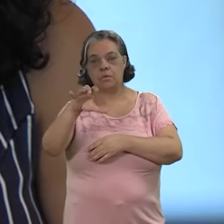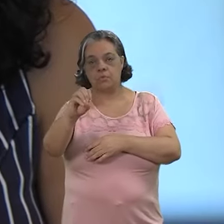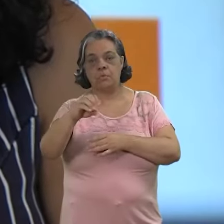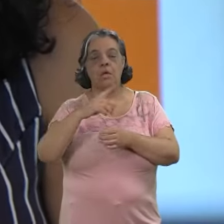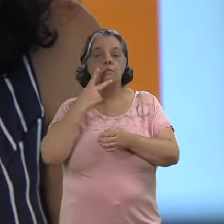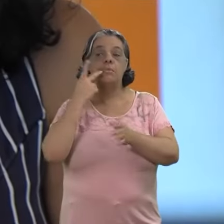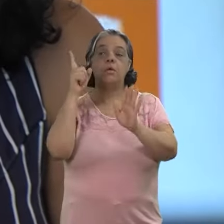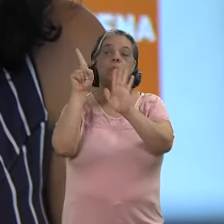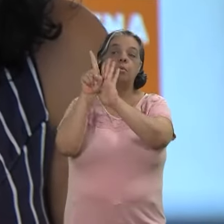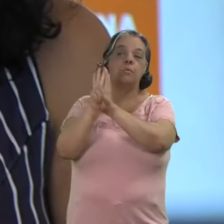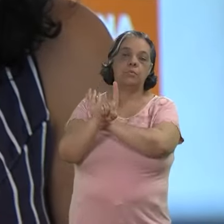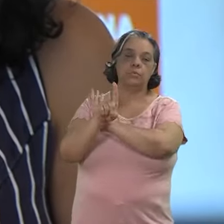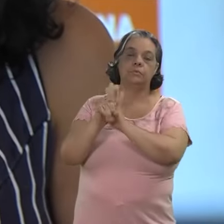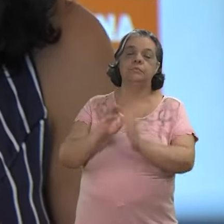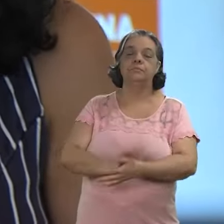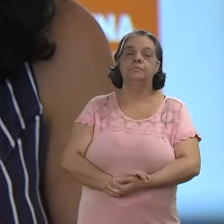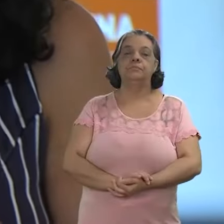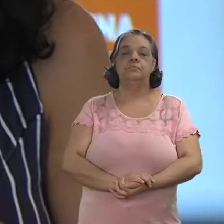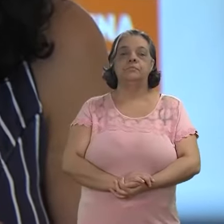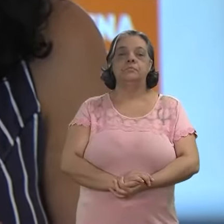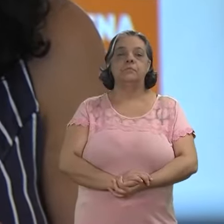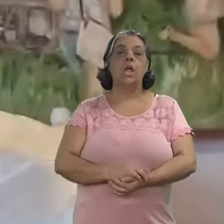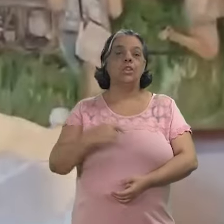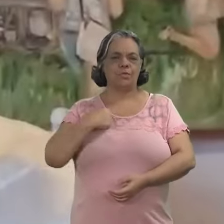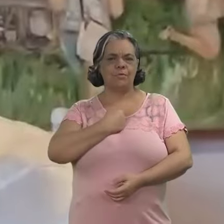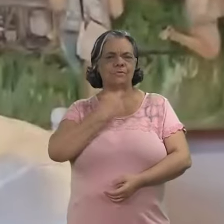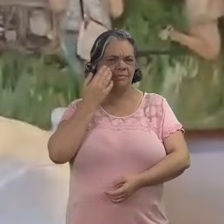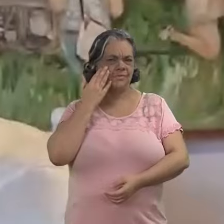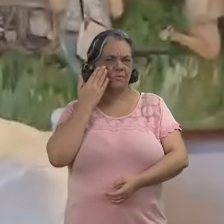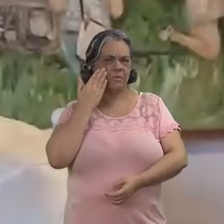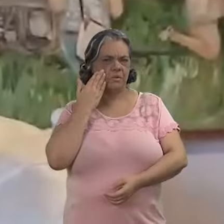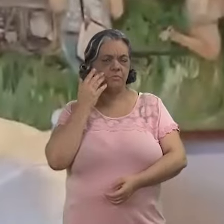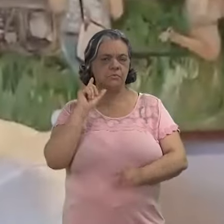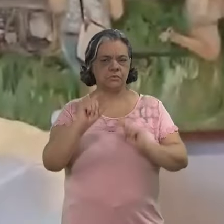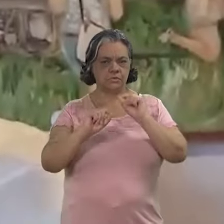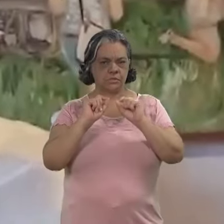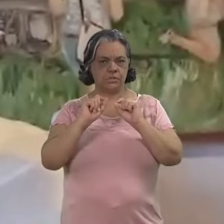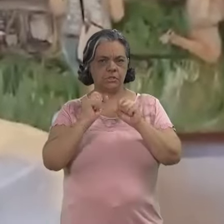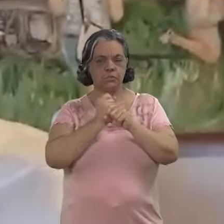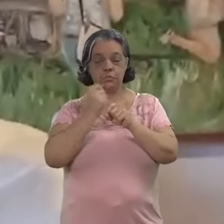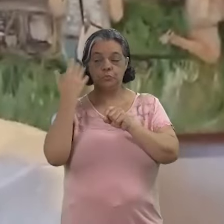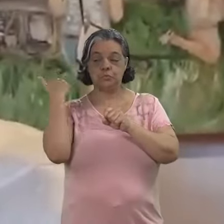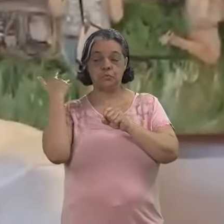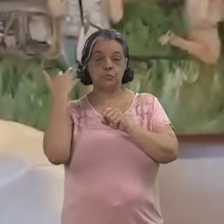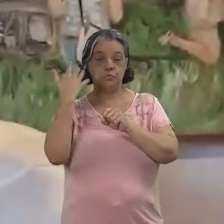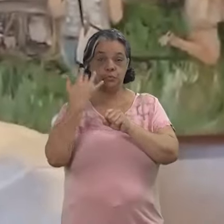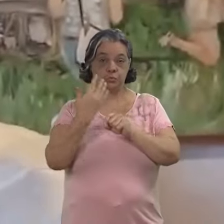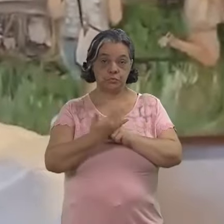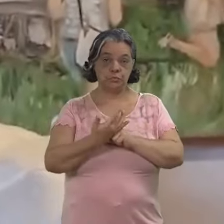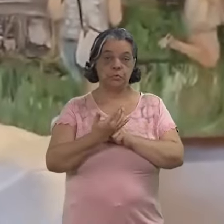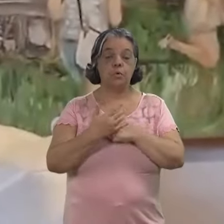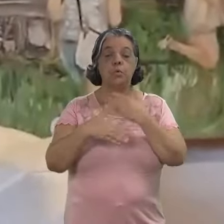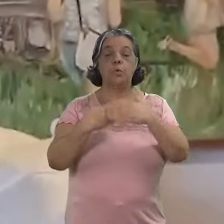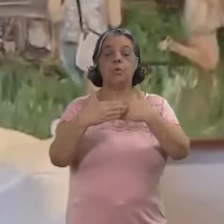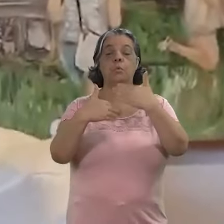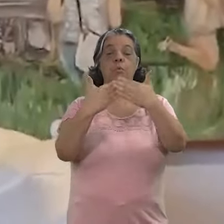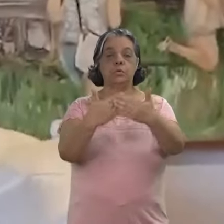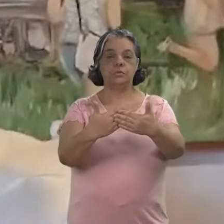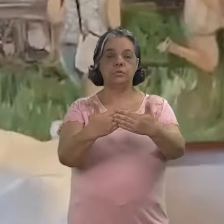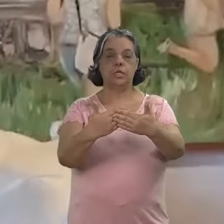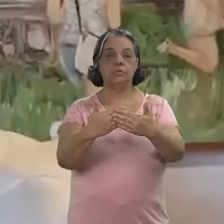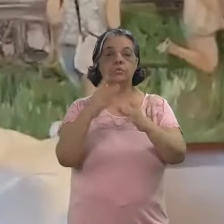Marcelo Pedroso, fez uma pergunta à nossa convidada. A gente sabe que nos últimos anos o